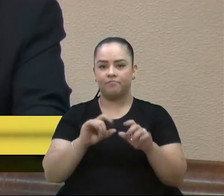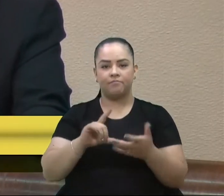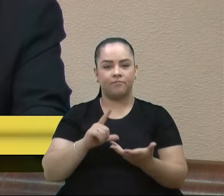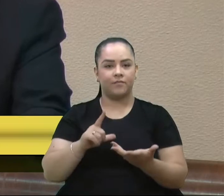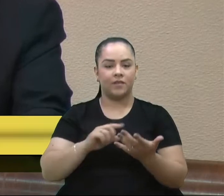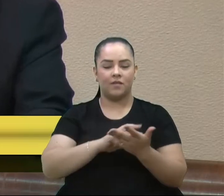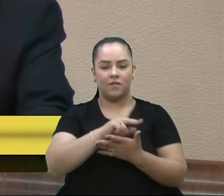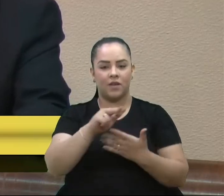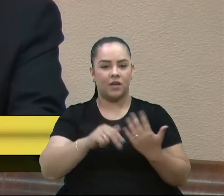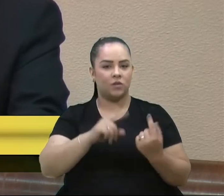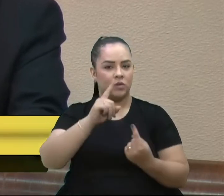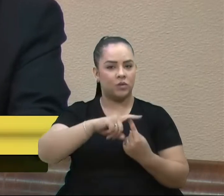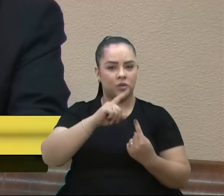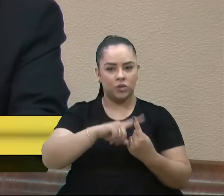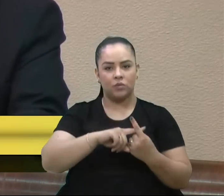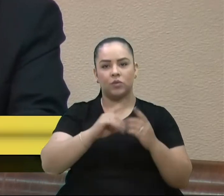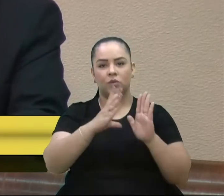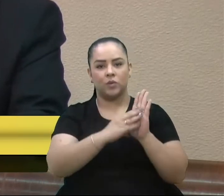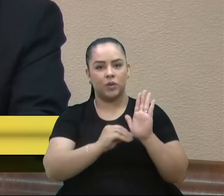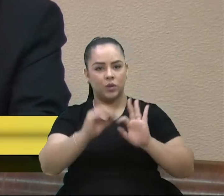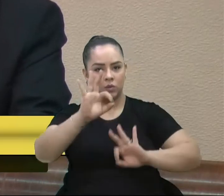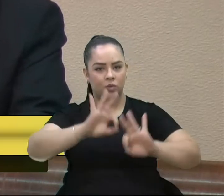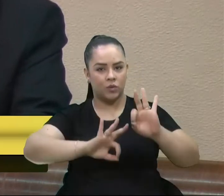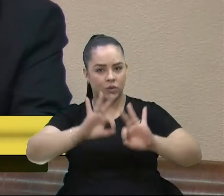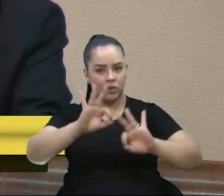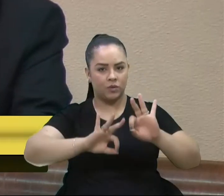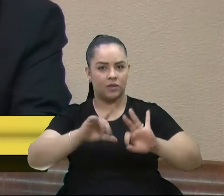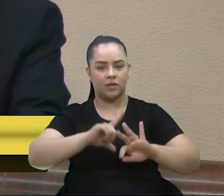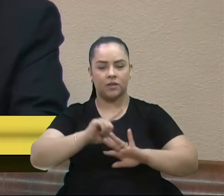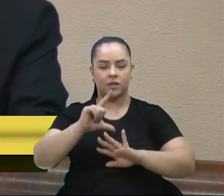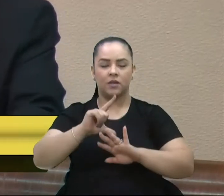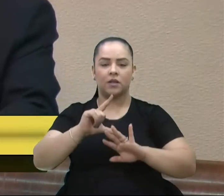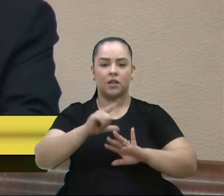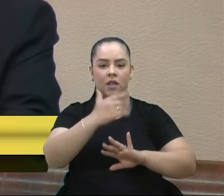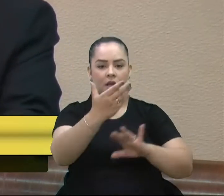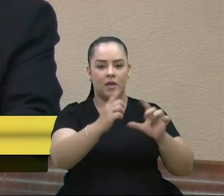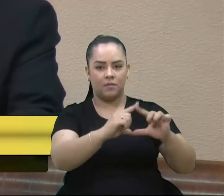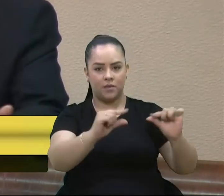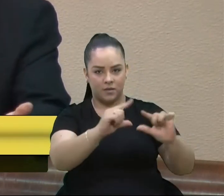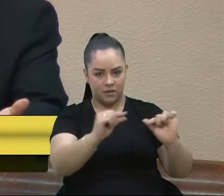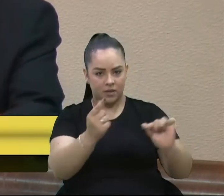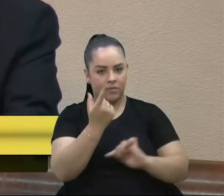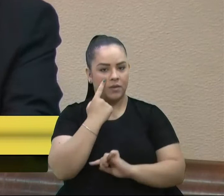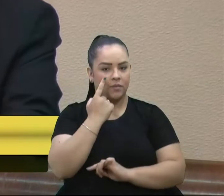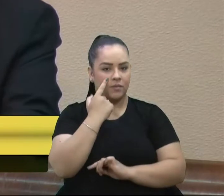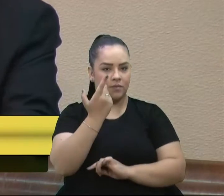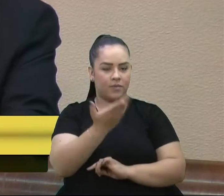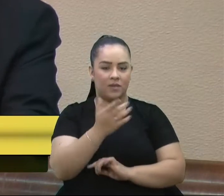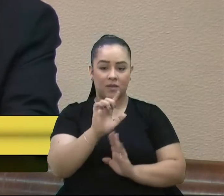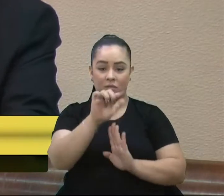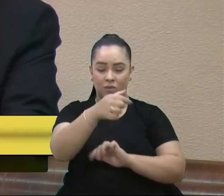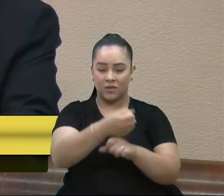modelo do projeto aonde está em Brasília para ser apreciado, depois de tantos anos.